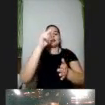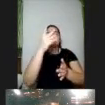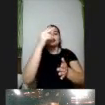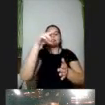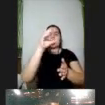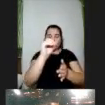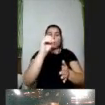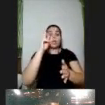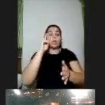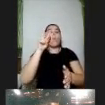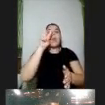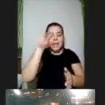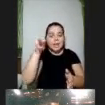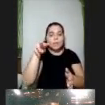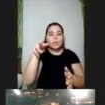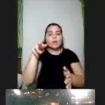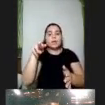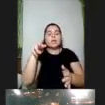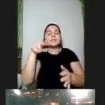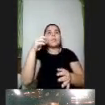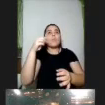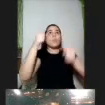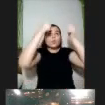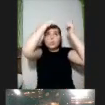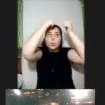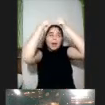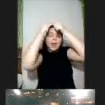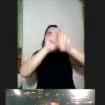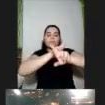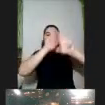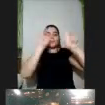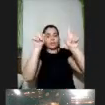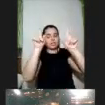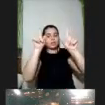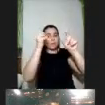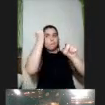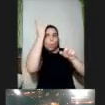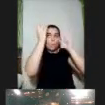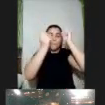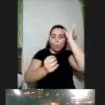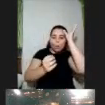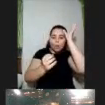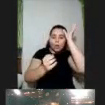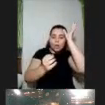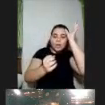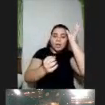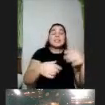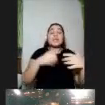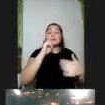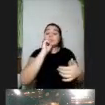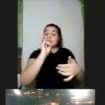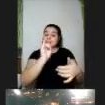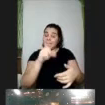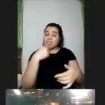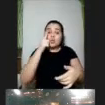áreas do meu cérebro diferentes então se a gente aciona áreas diferentes a gente traz possibilidades maiores de